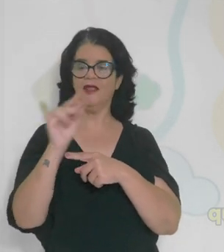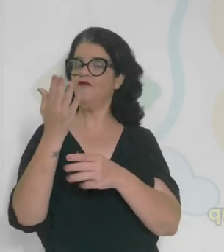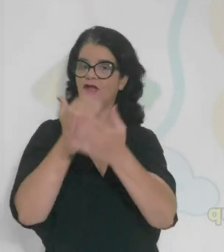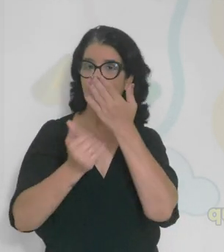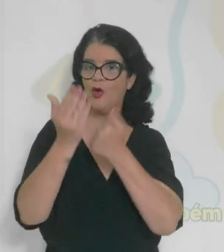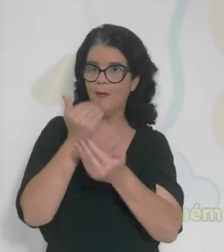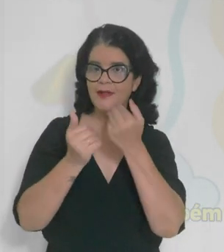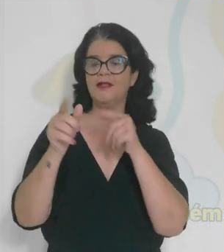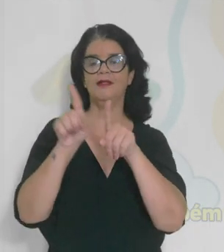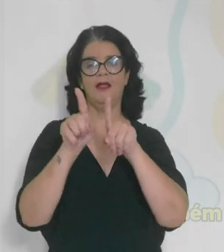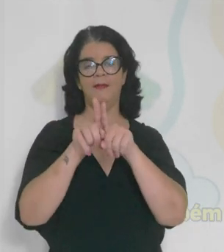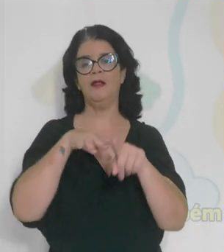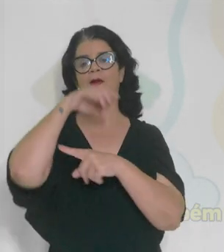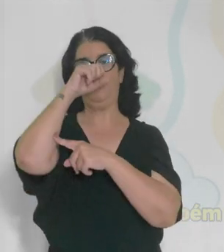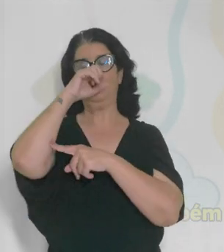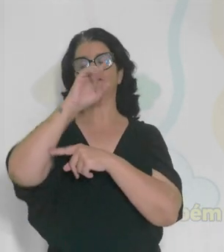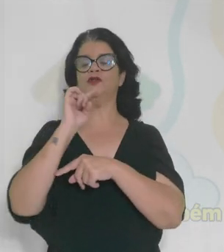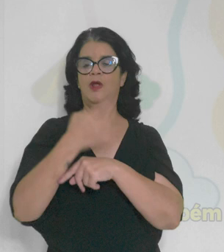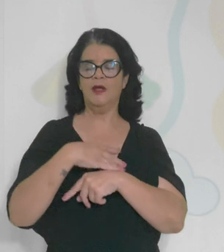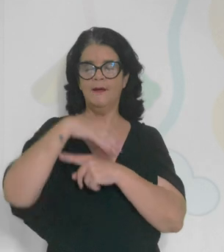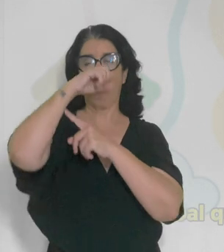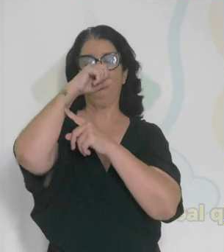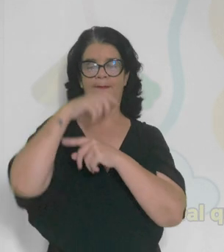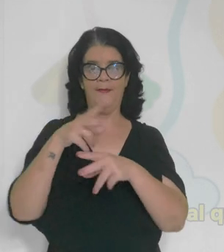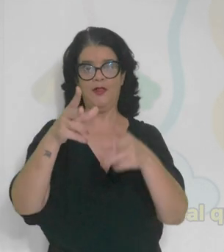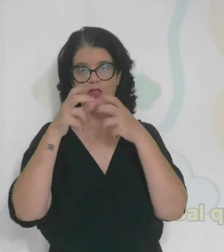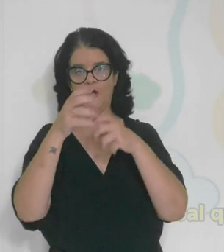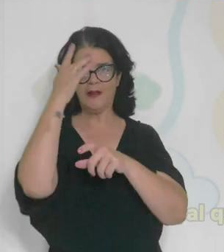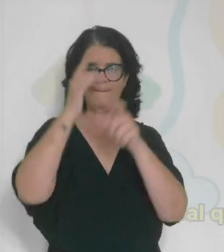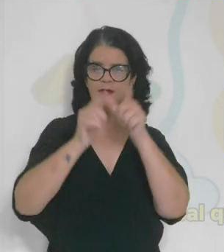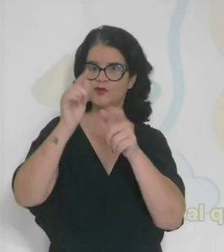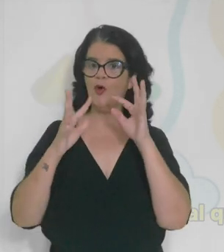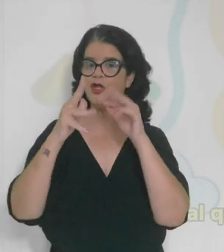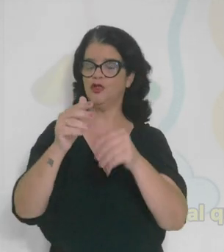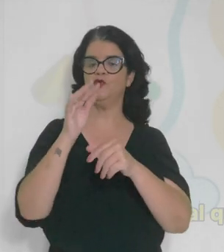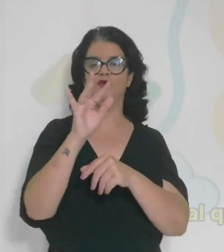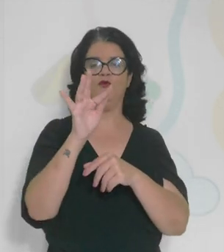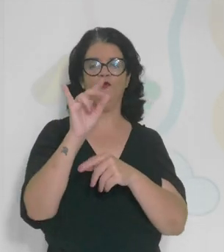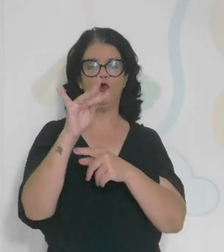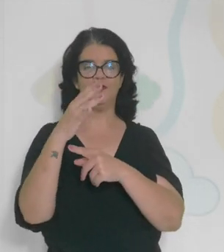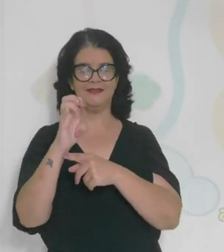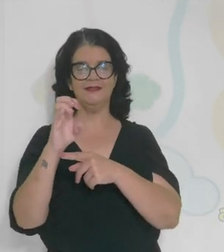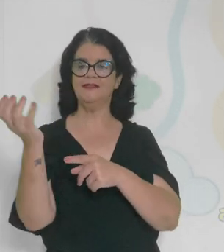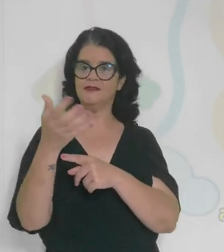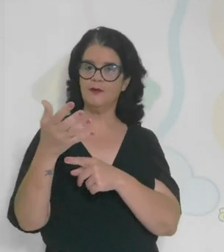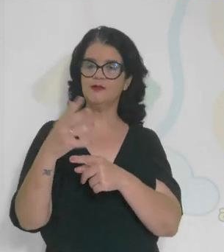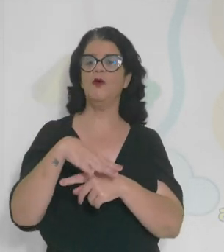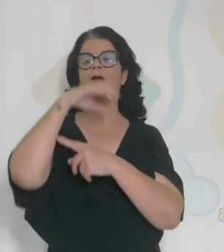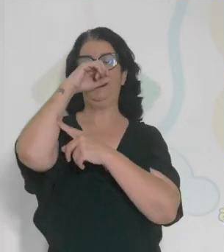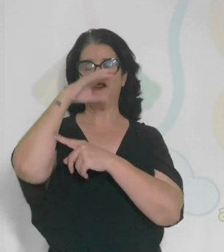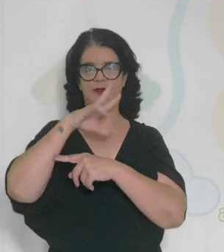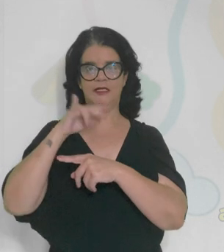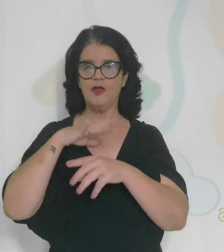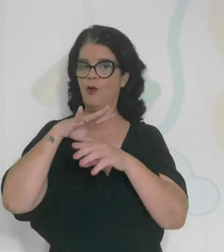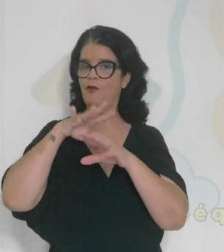vem da alimentação e também do oxigênio que a gente respira. Nota, pessoal, que tudo que a fotossíntese produziu, a respiração vai